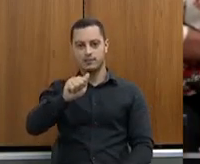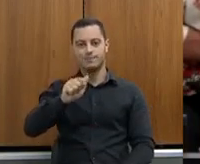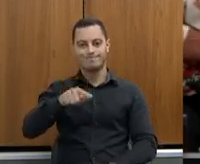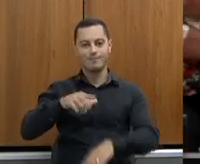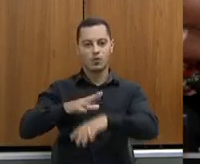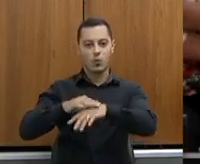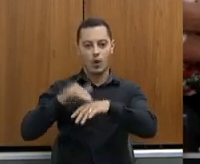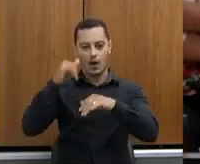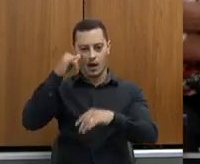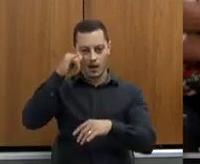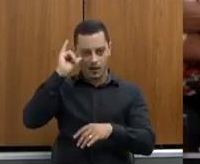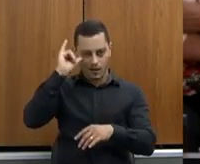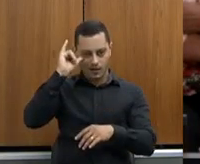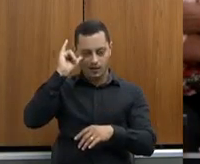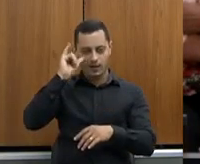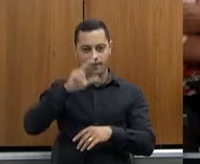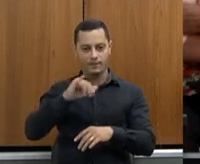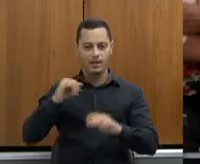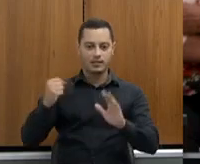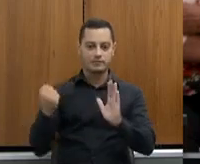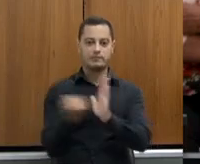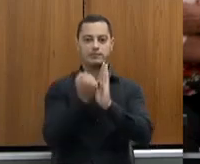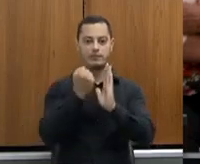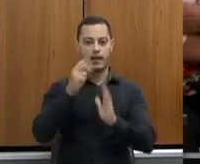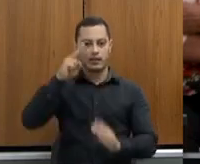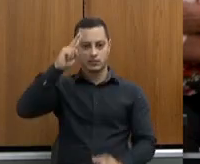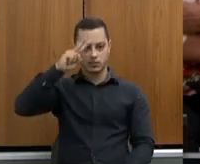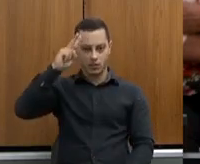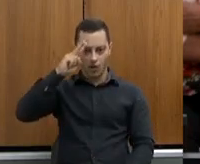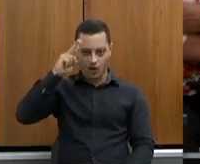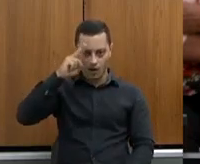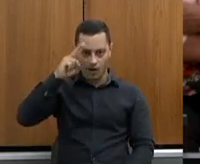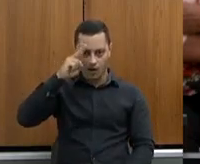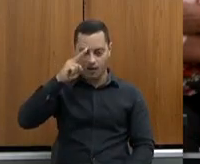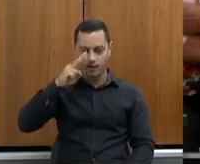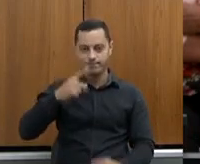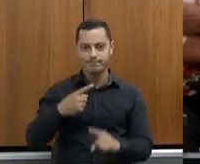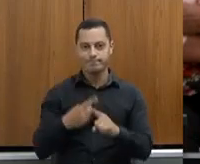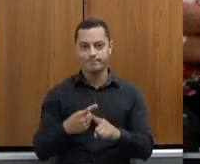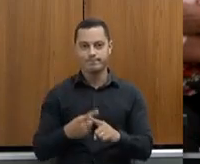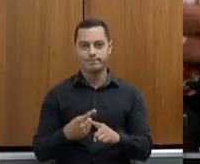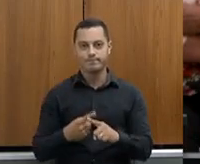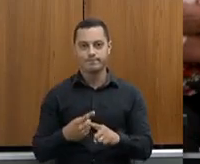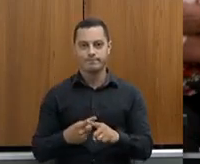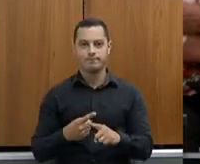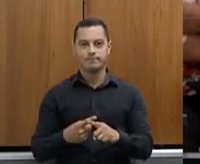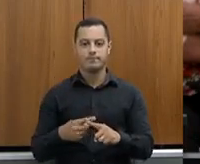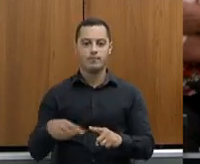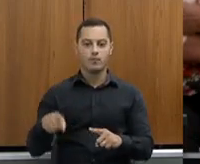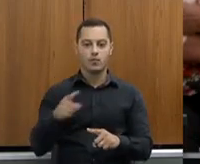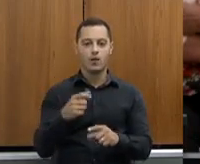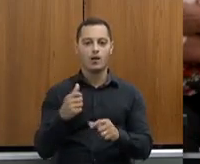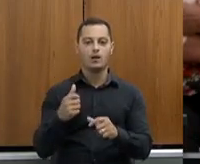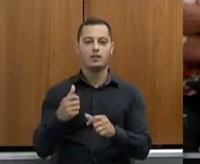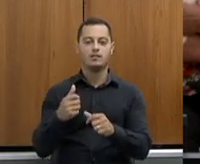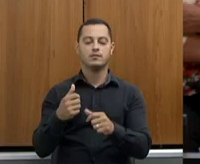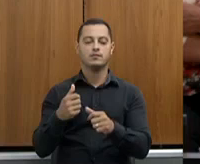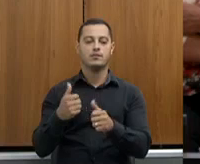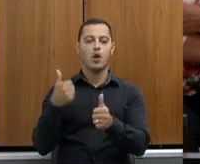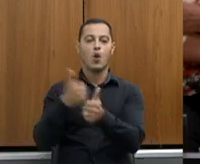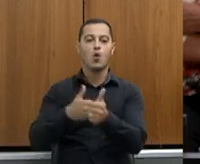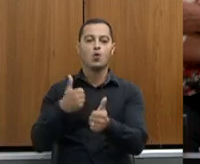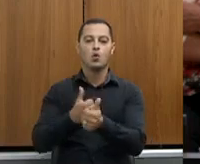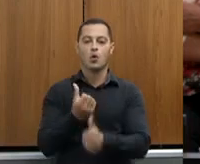histórica, que vai ficar marcada para sempre, porque nós lutamos há 60 anos para poder